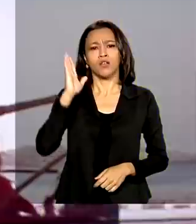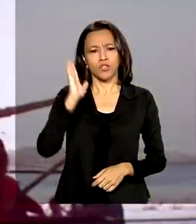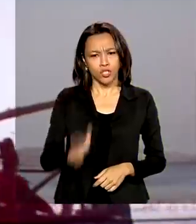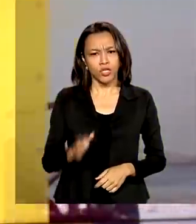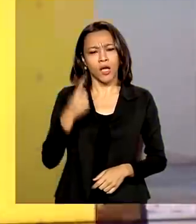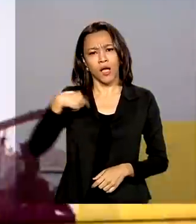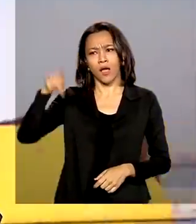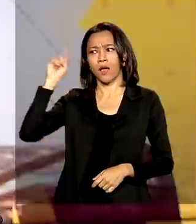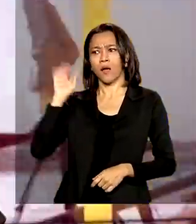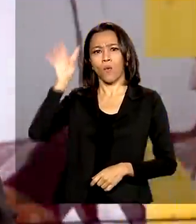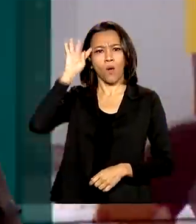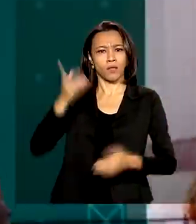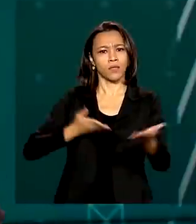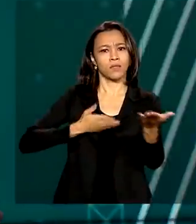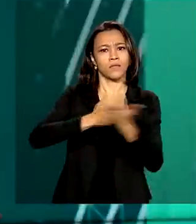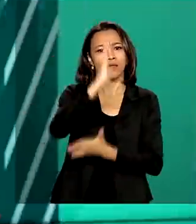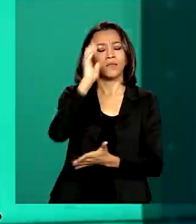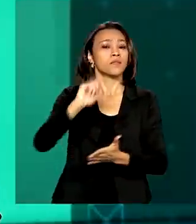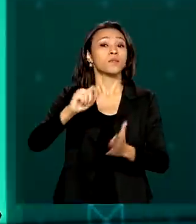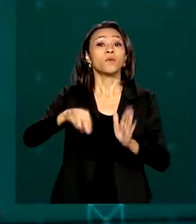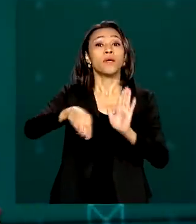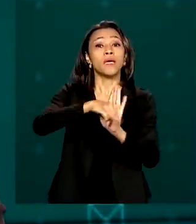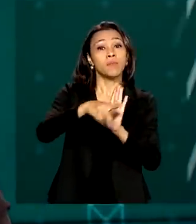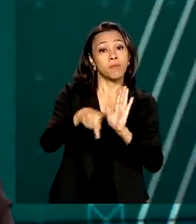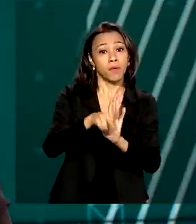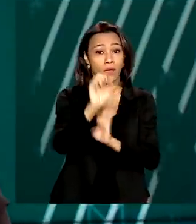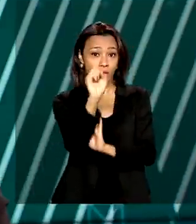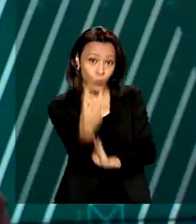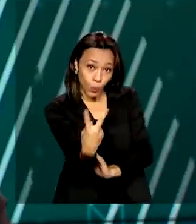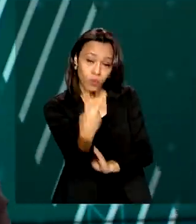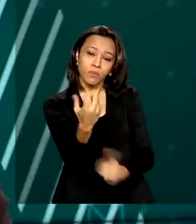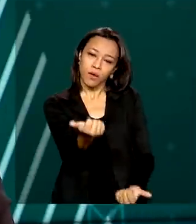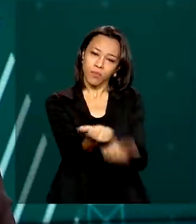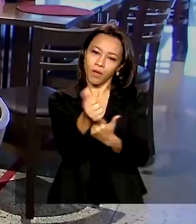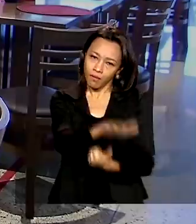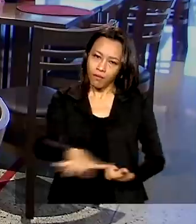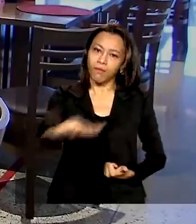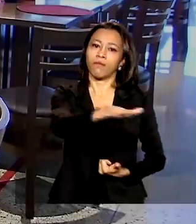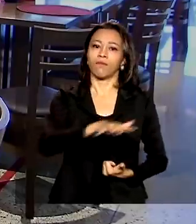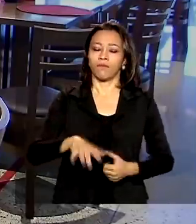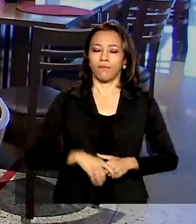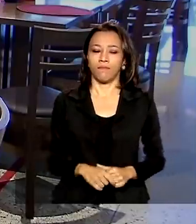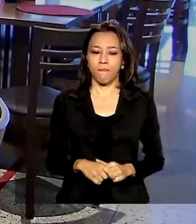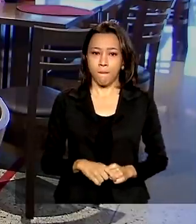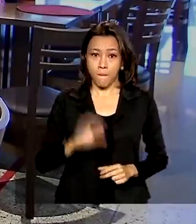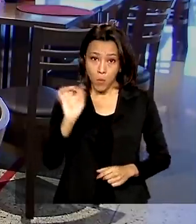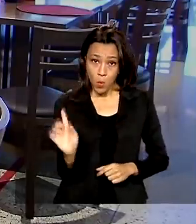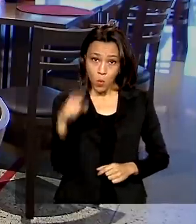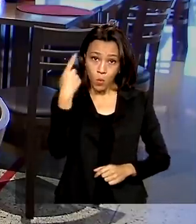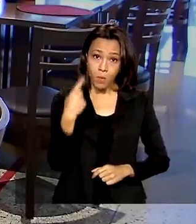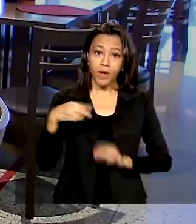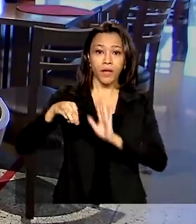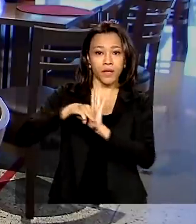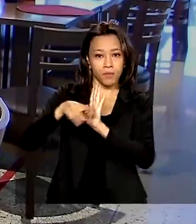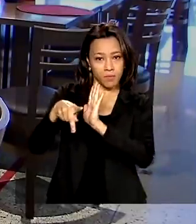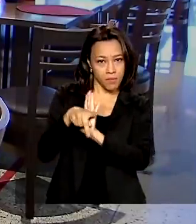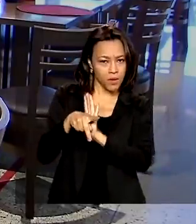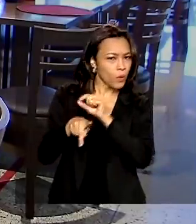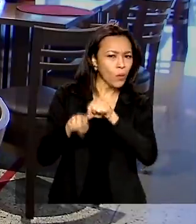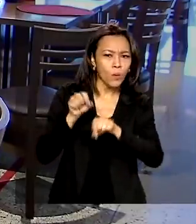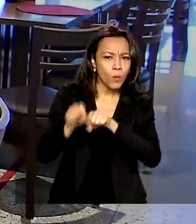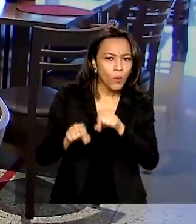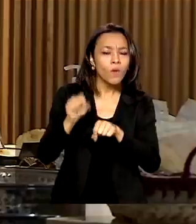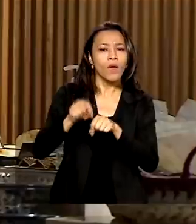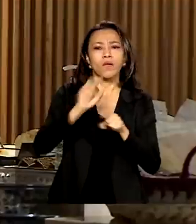nessa quarta-feira duas medidas provisórias para ajudar o setor. Uma das medidas provisórias concede